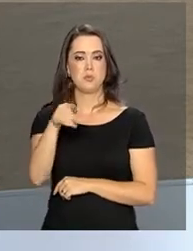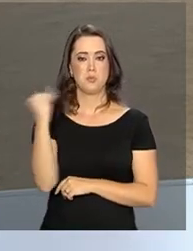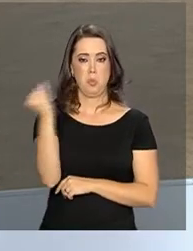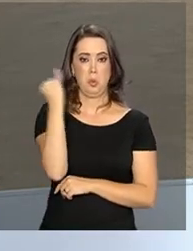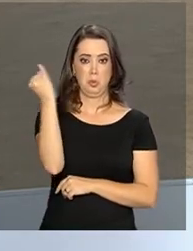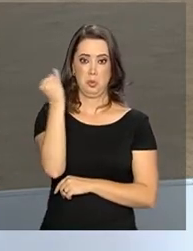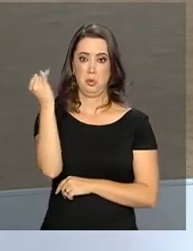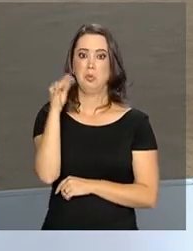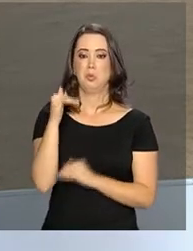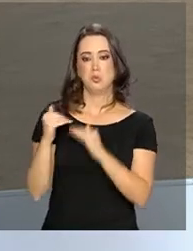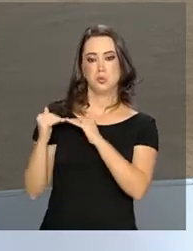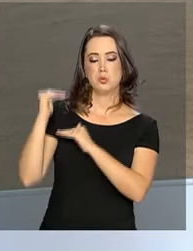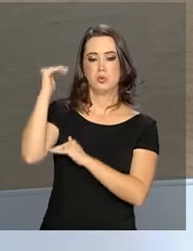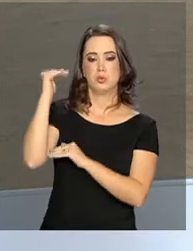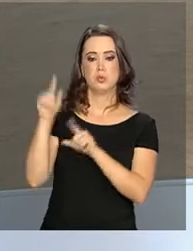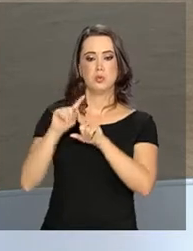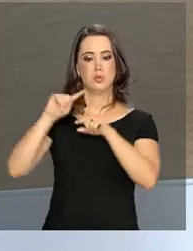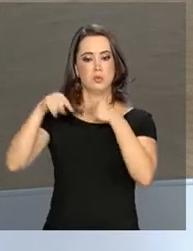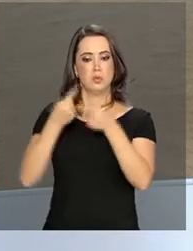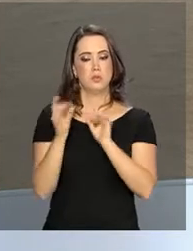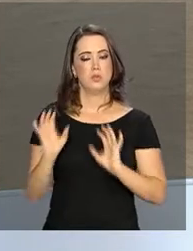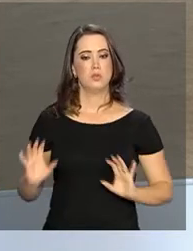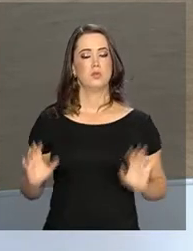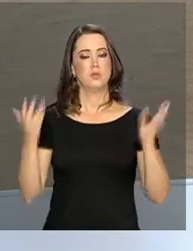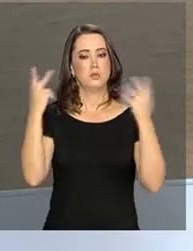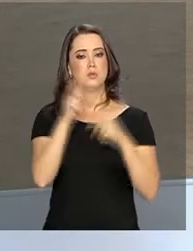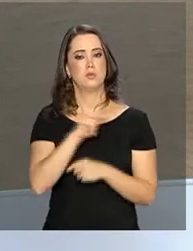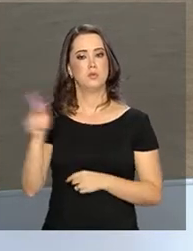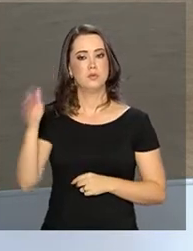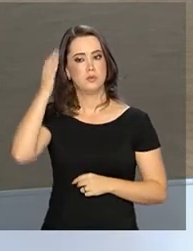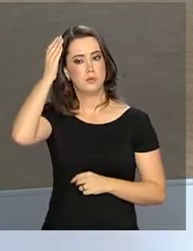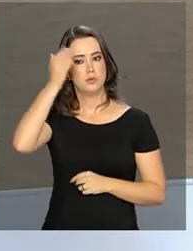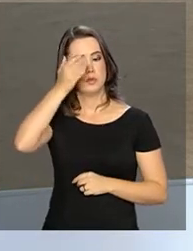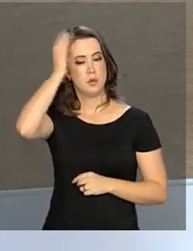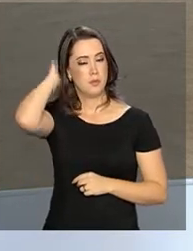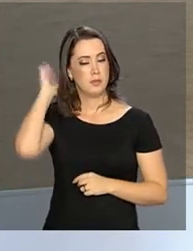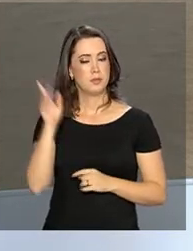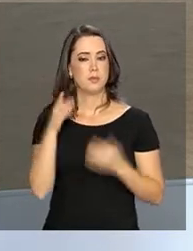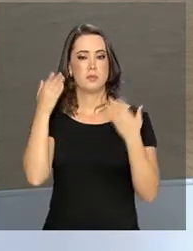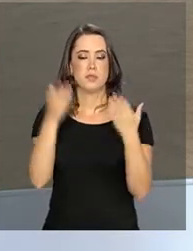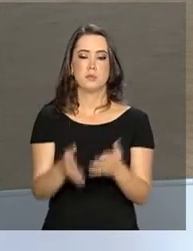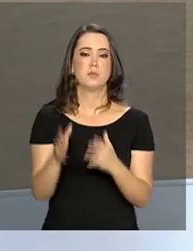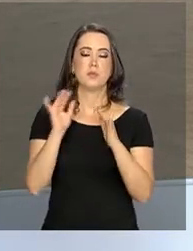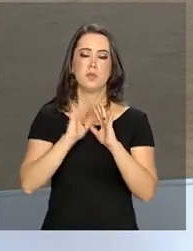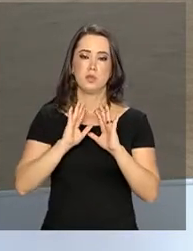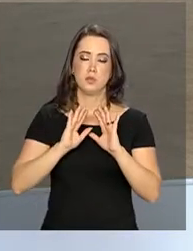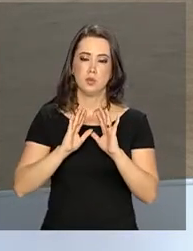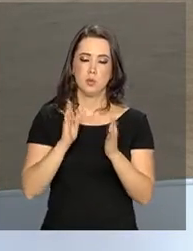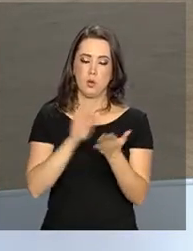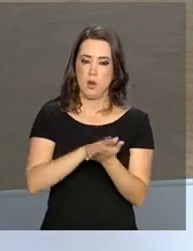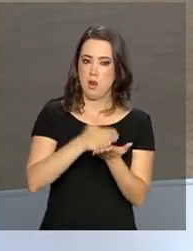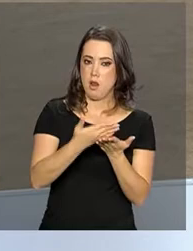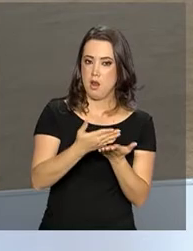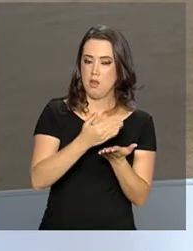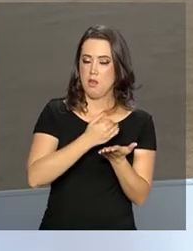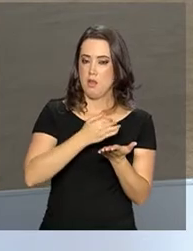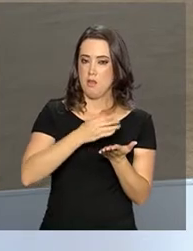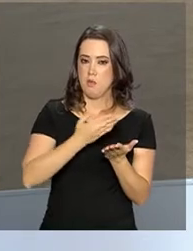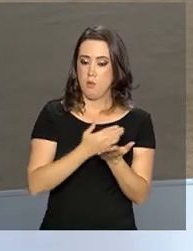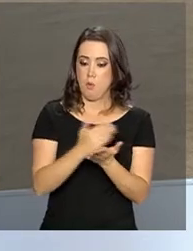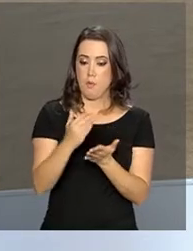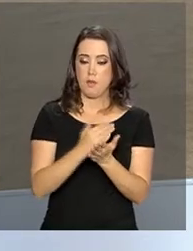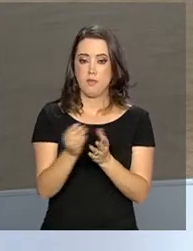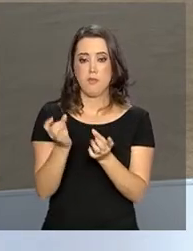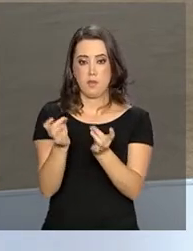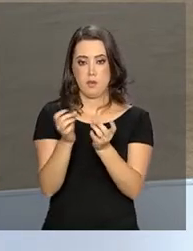presidente da República. Depois dessa cerimônia, Michel Temer participa do lançamento do livro Direito Empresarial,